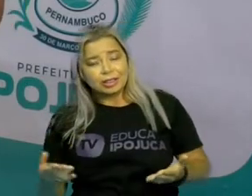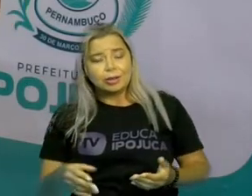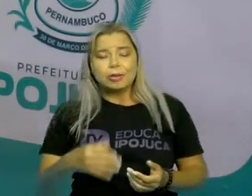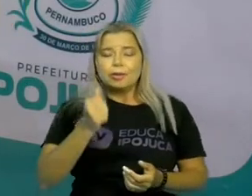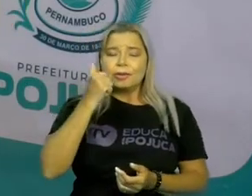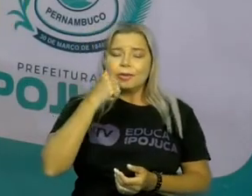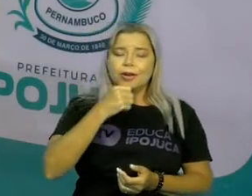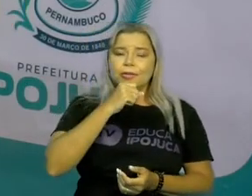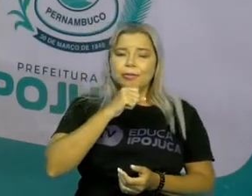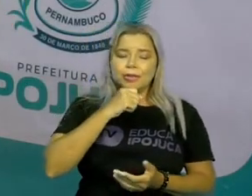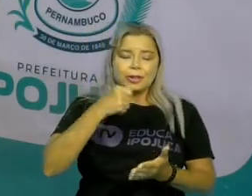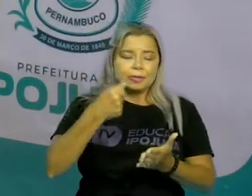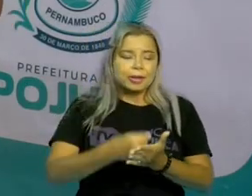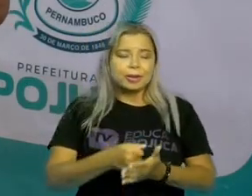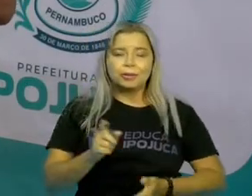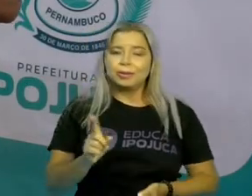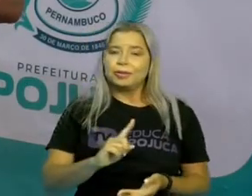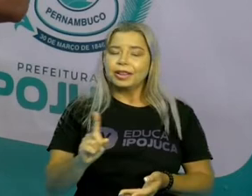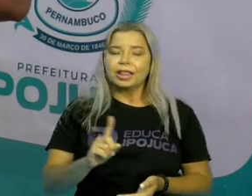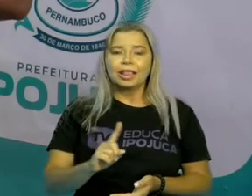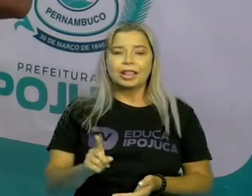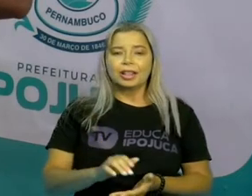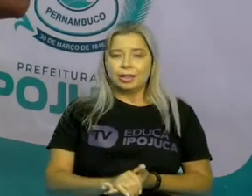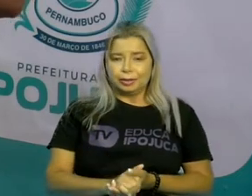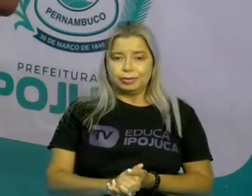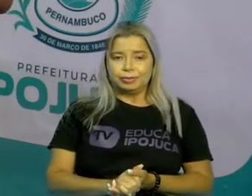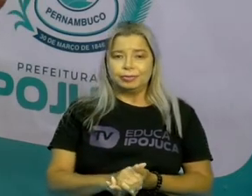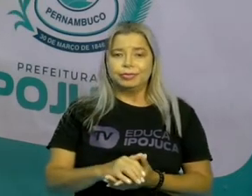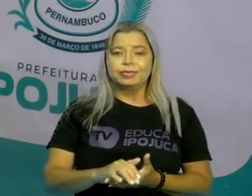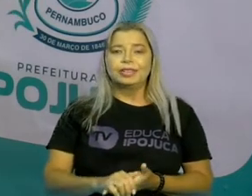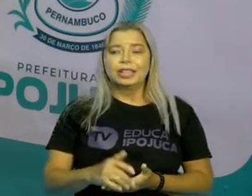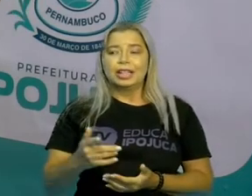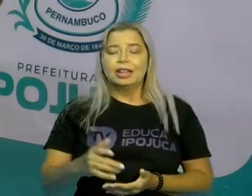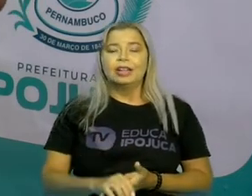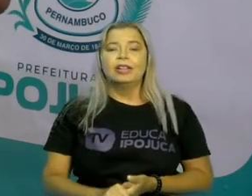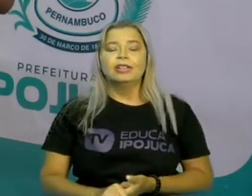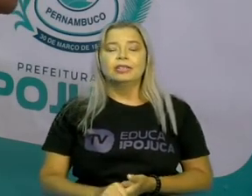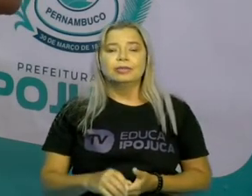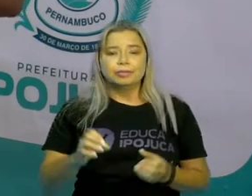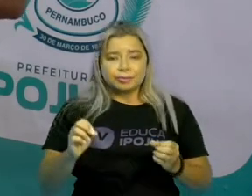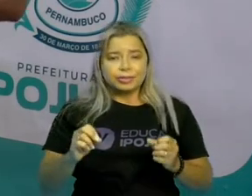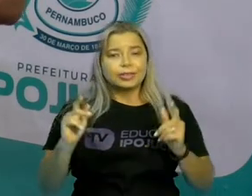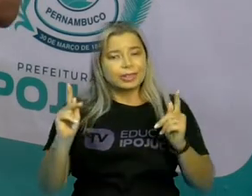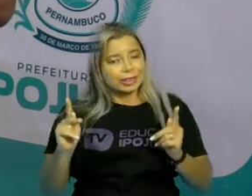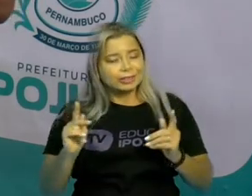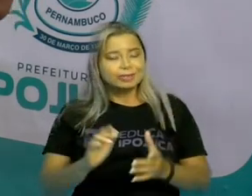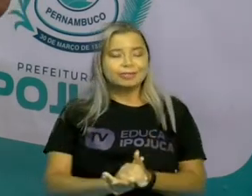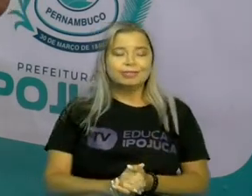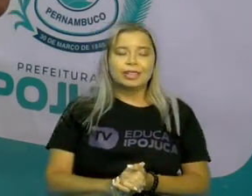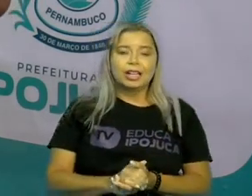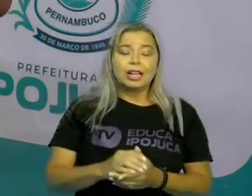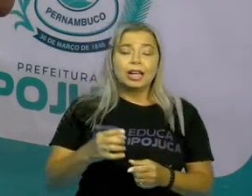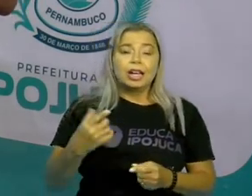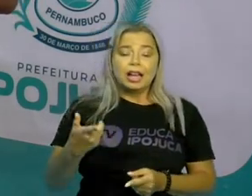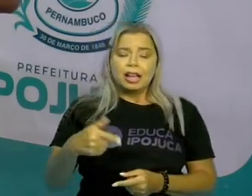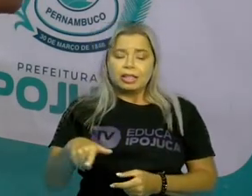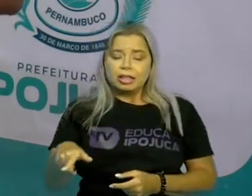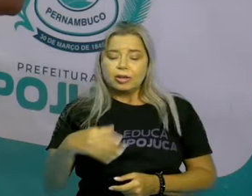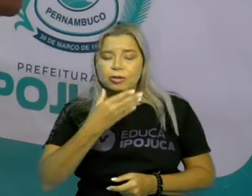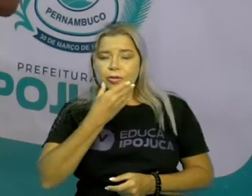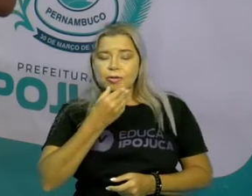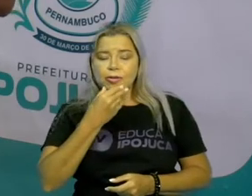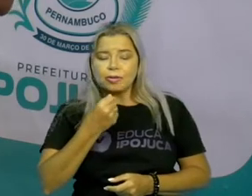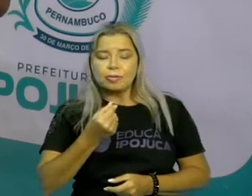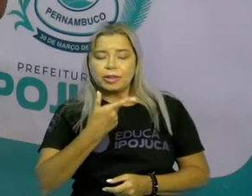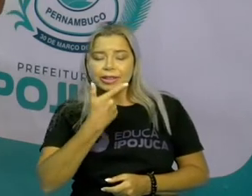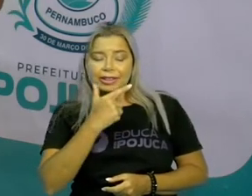Luciana M. Passos. É engraçada, não não? Essa história é bem contraditória. Onde ela fala que tinha,